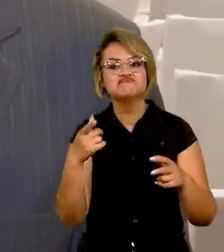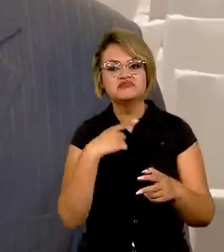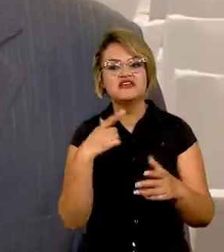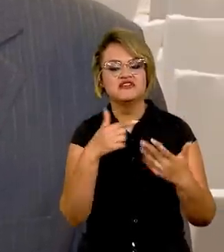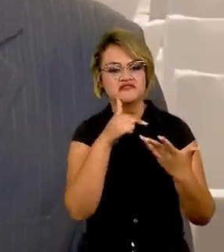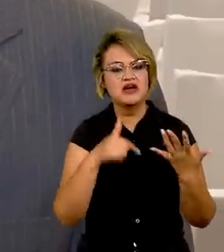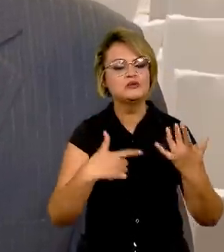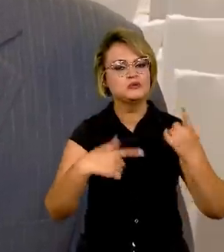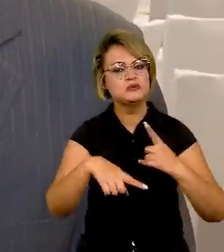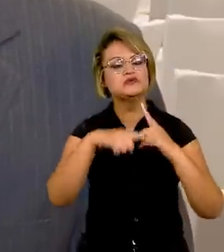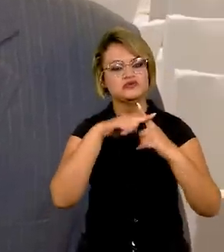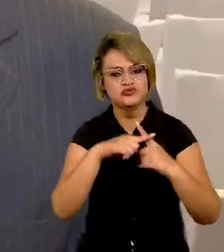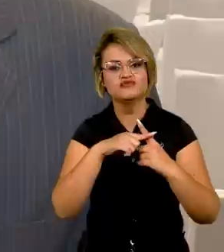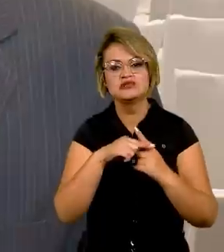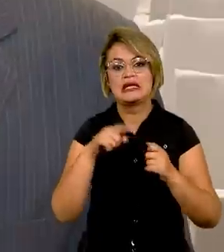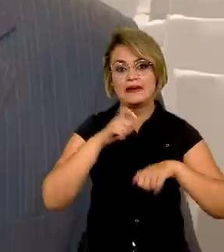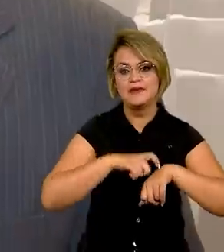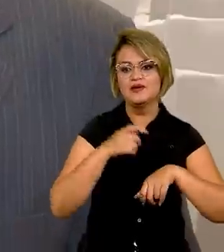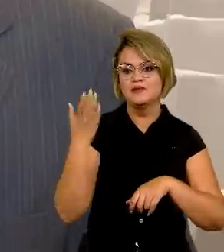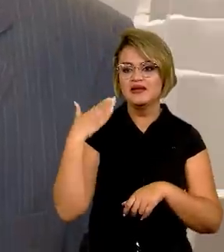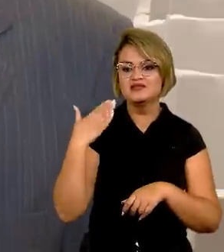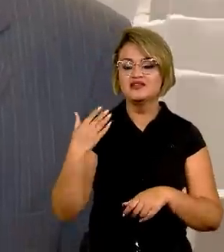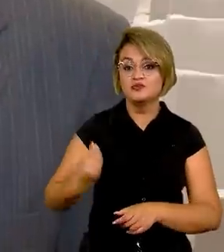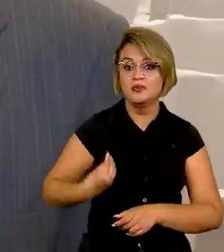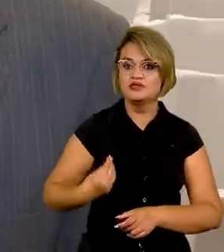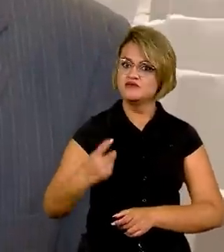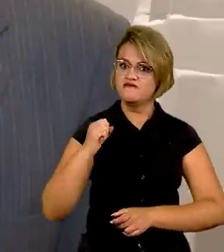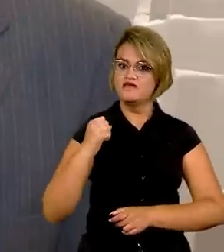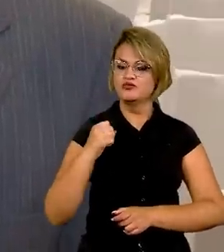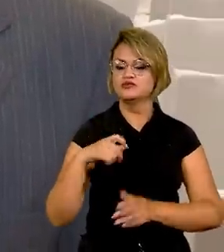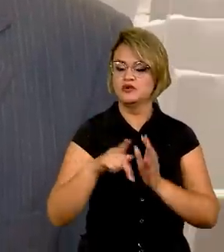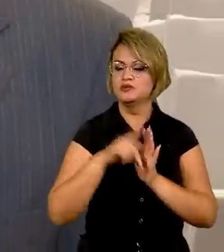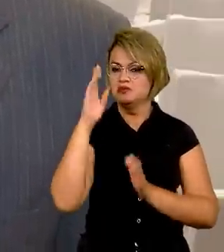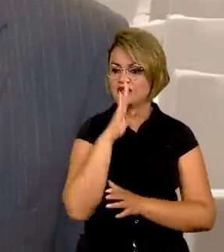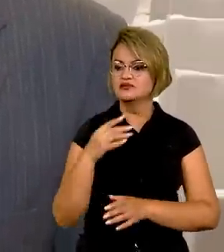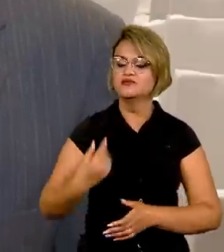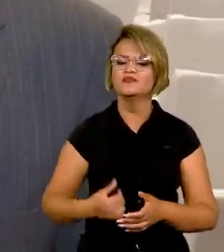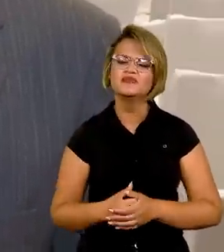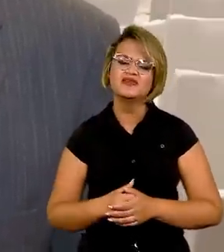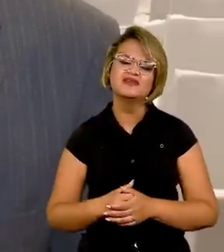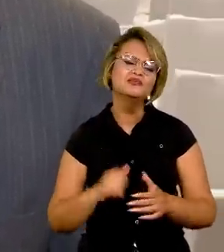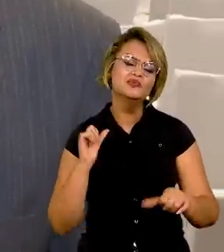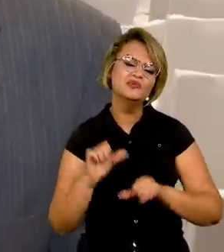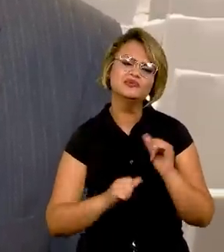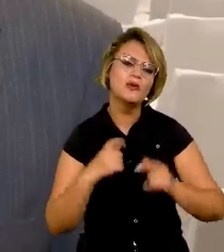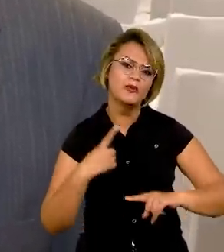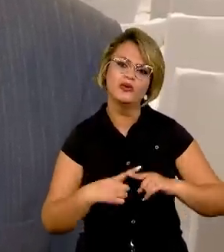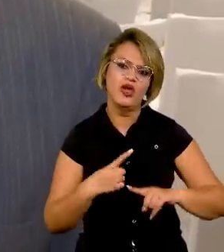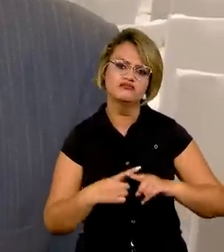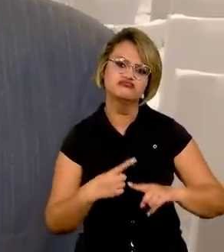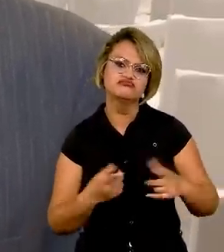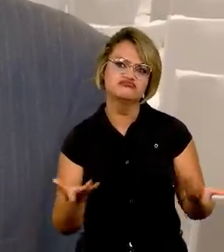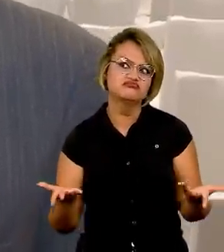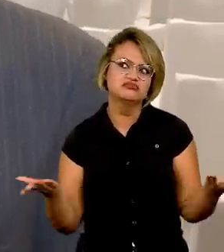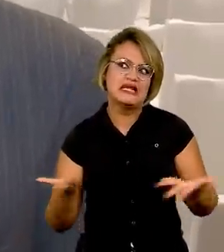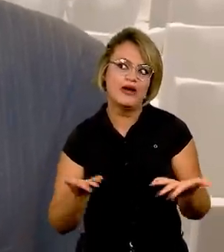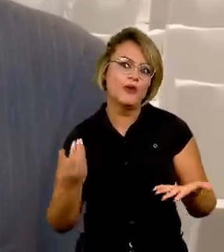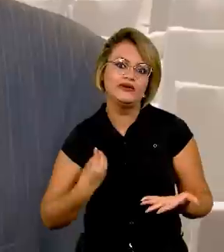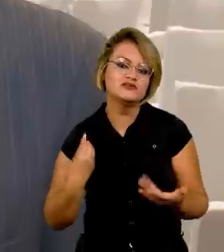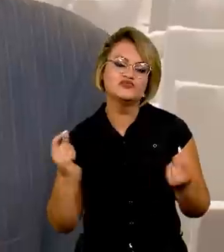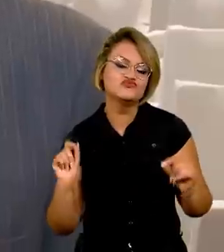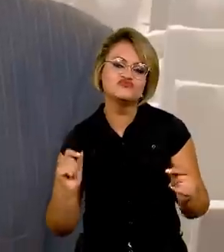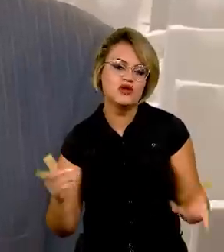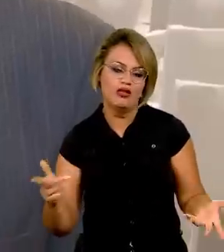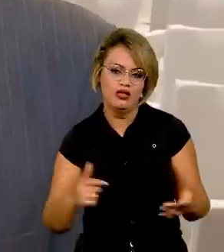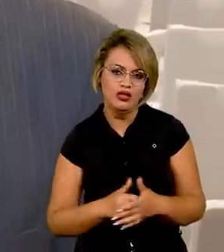muito positiva daquele período que tinha uma presença muito forte brasileira. E por que mudou? E por que está agora? Porque realmente